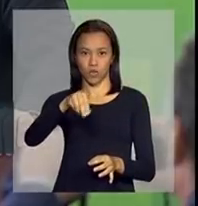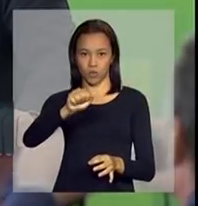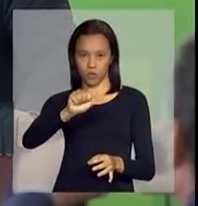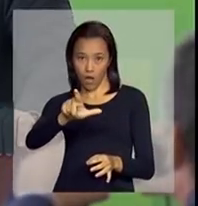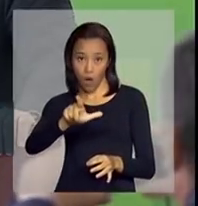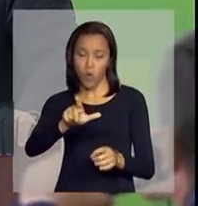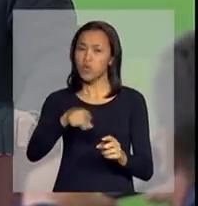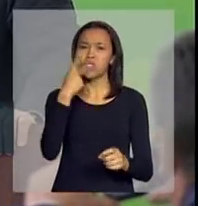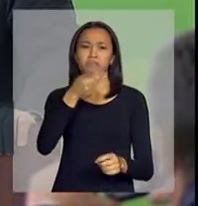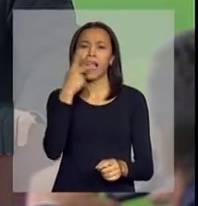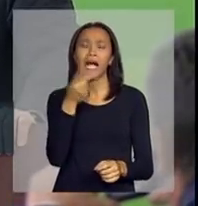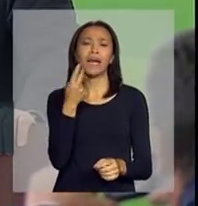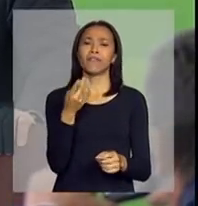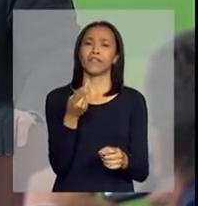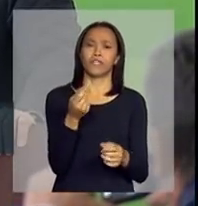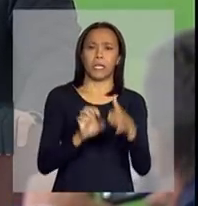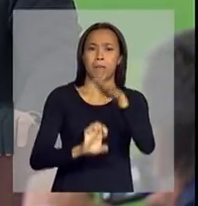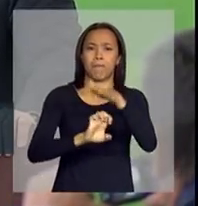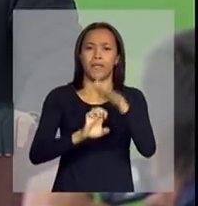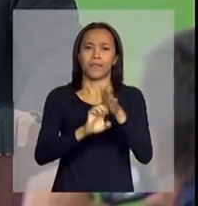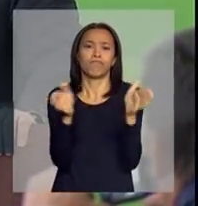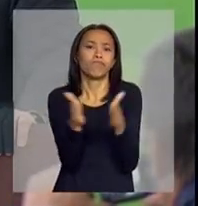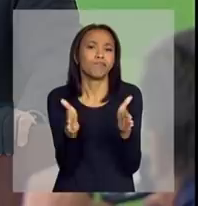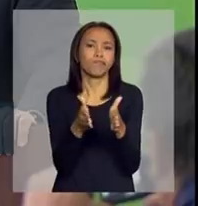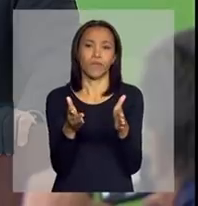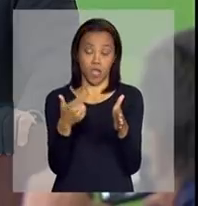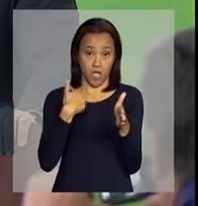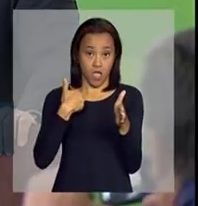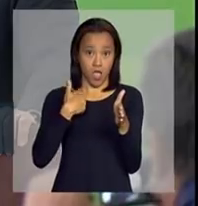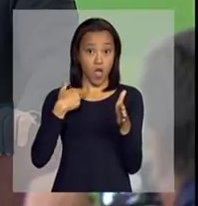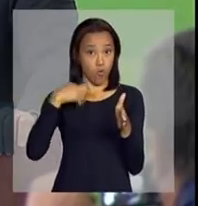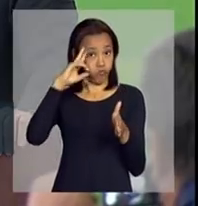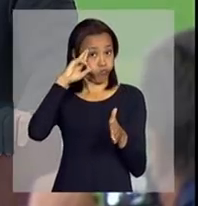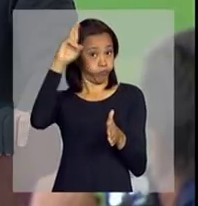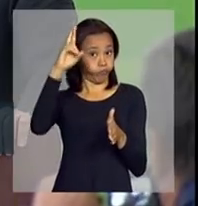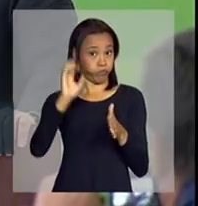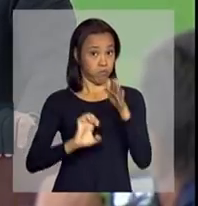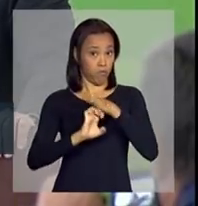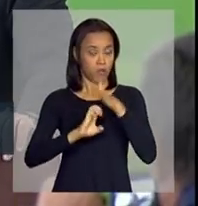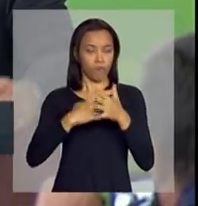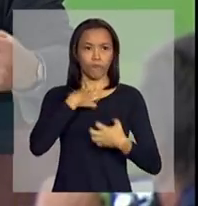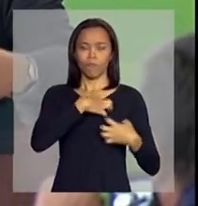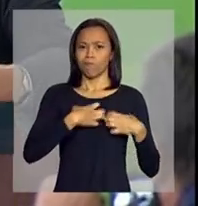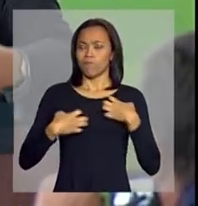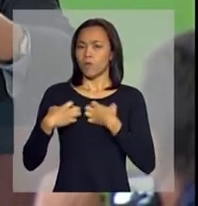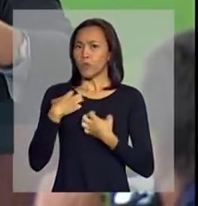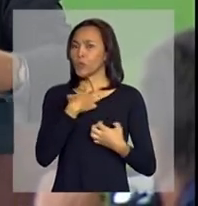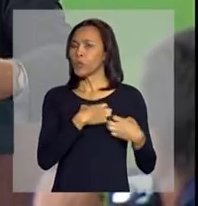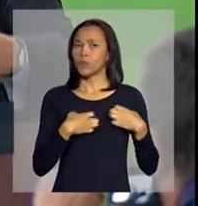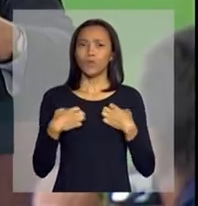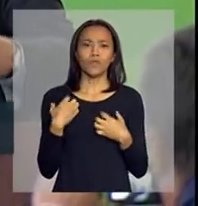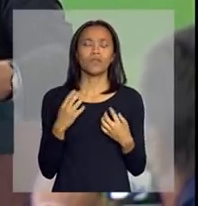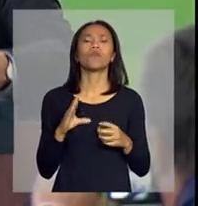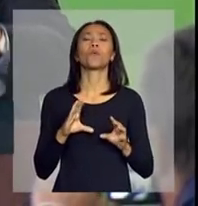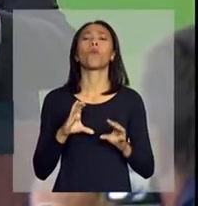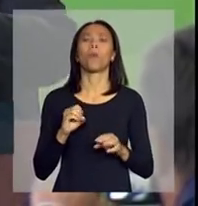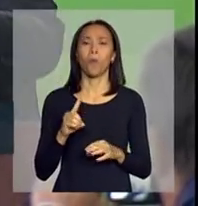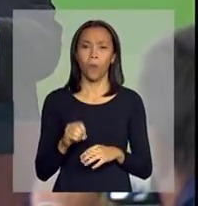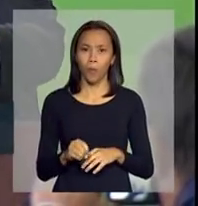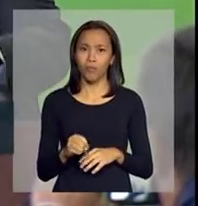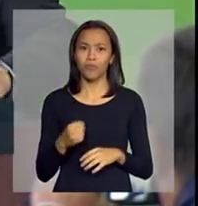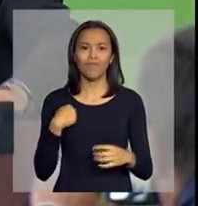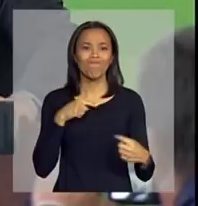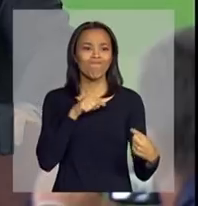falava da pequena empresa. E eu, como empresário, sentia essa angústia de não estar sendo